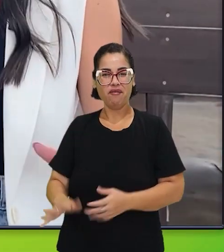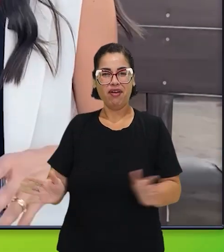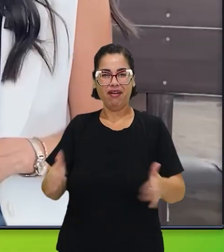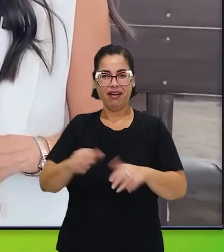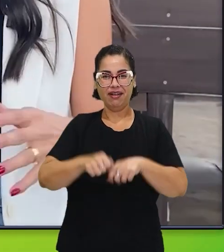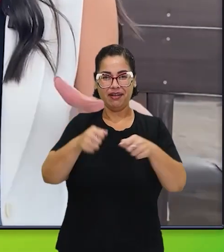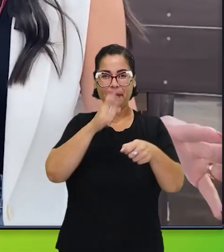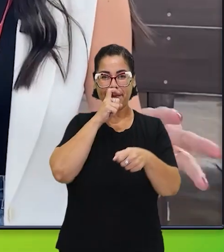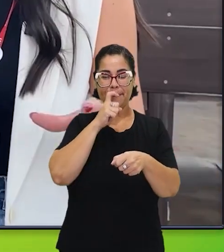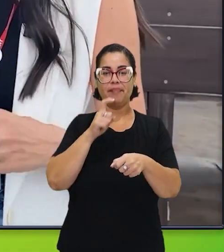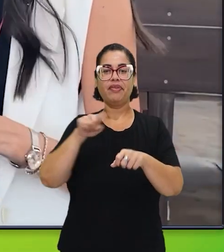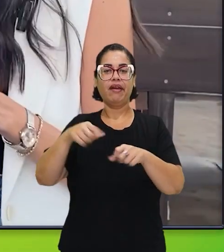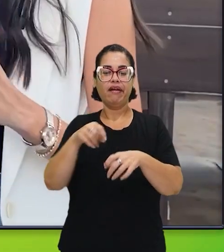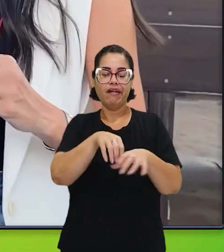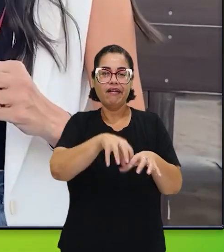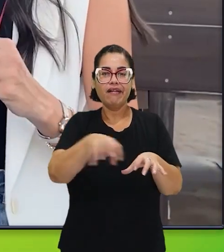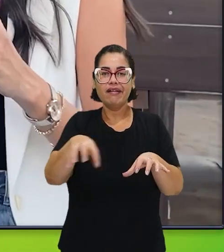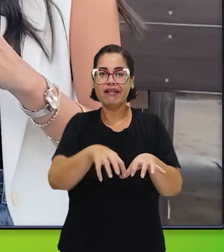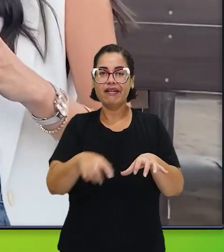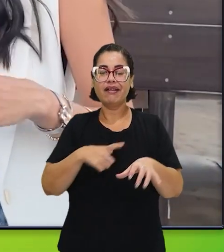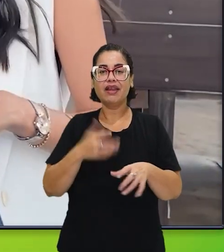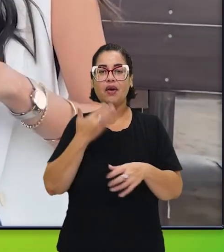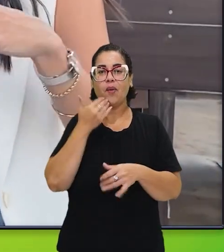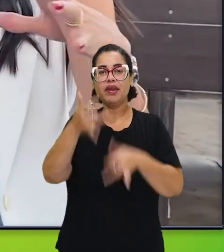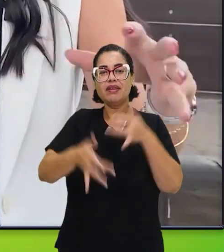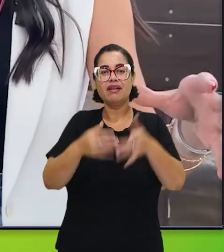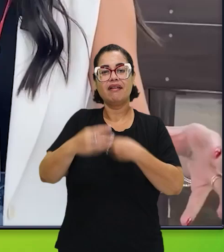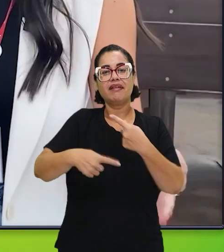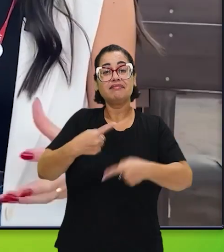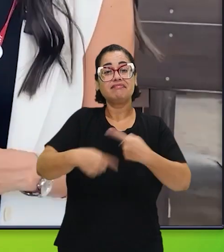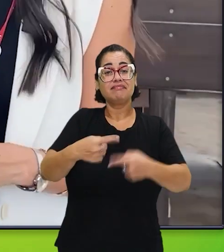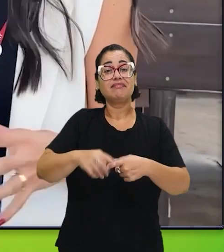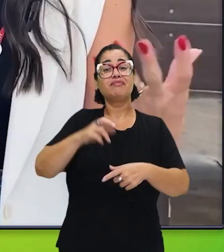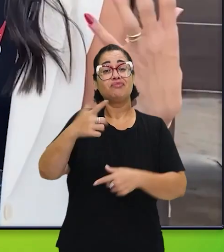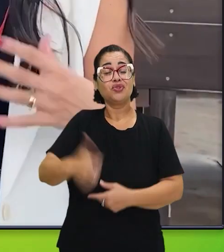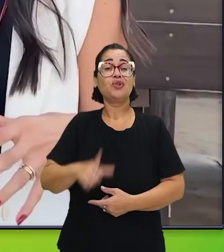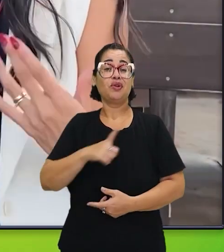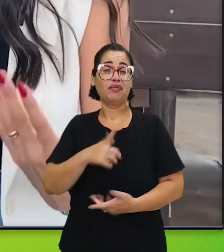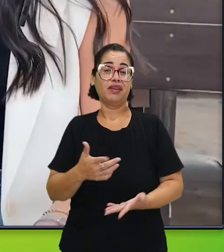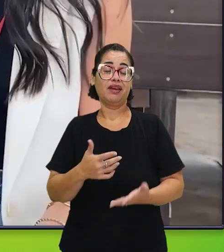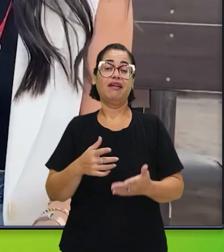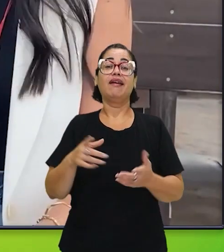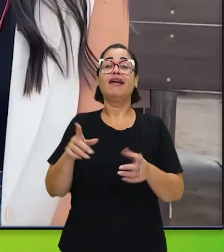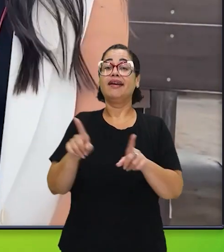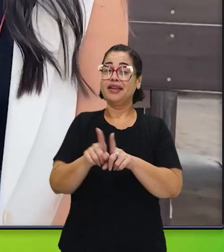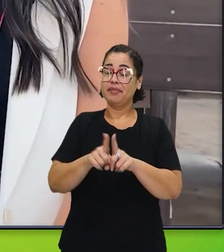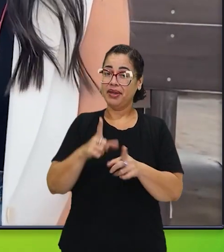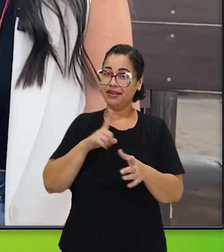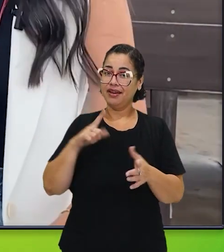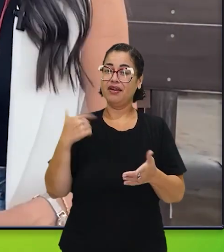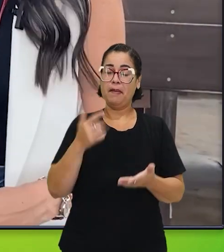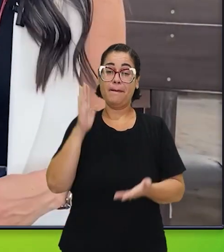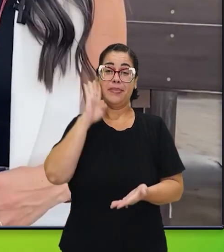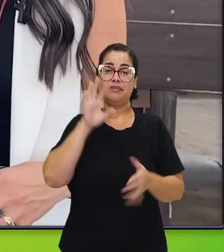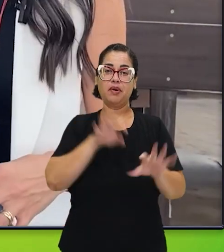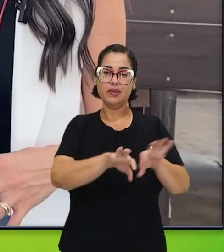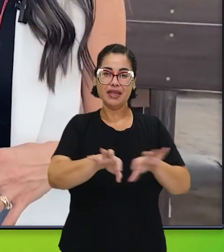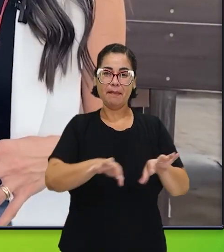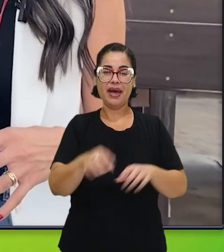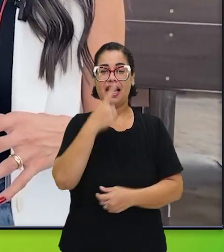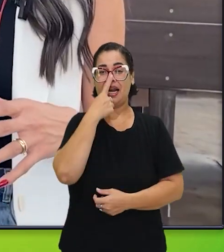usam da criatividade. Uma caixa de isofor que vai ser jogada fora, faz ali já uma caminha pra produzir seus alimentos. Então,